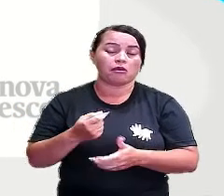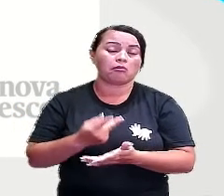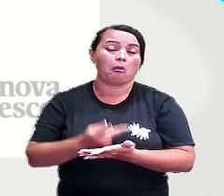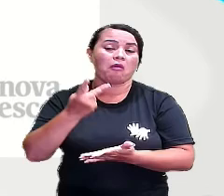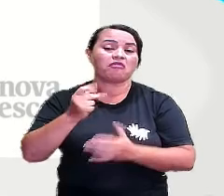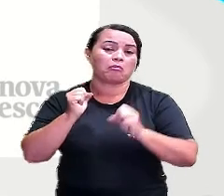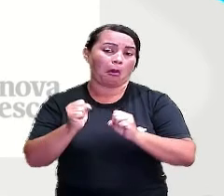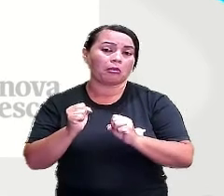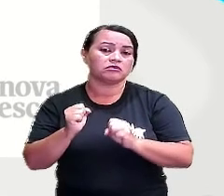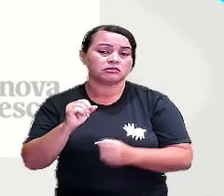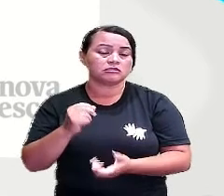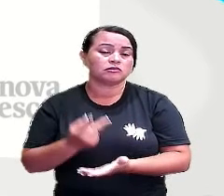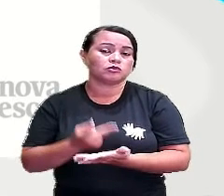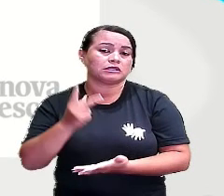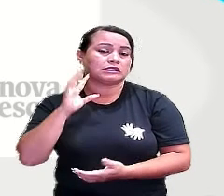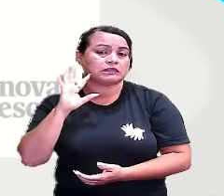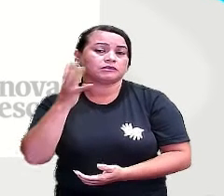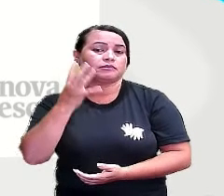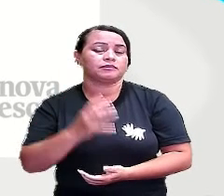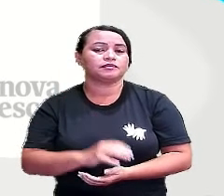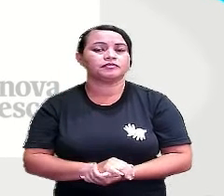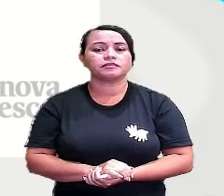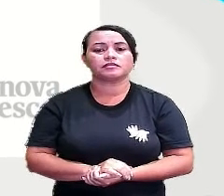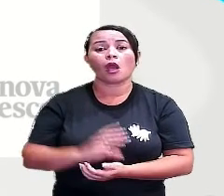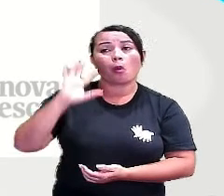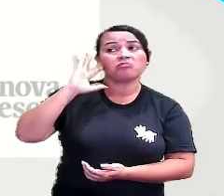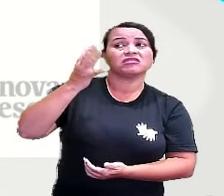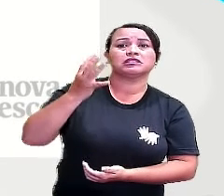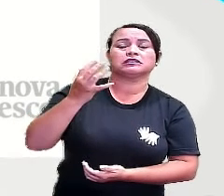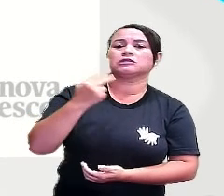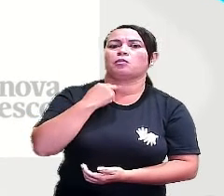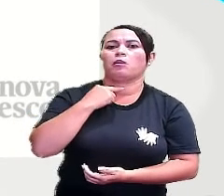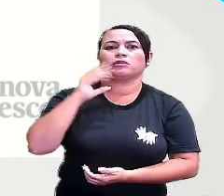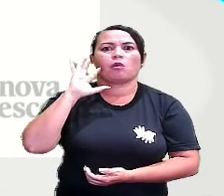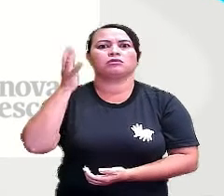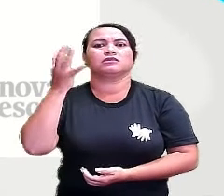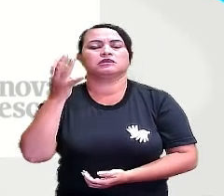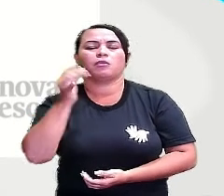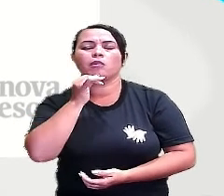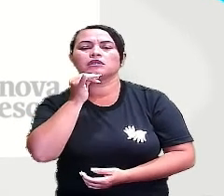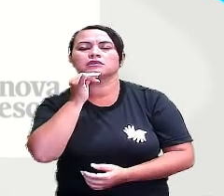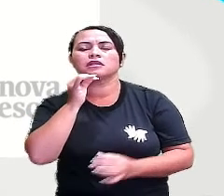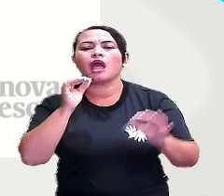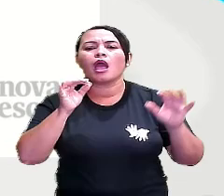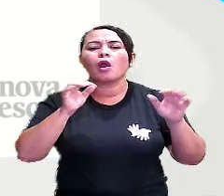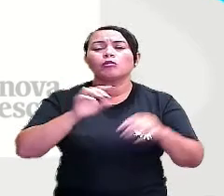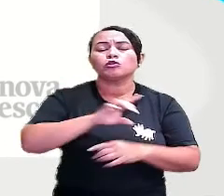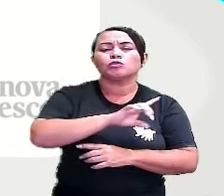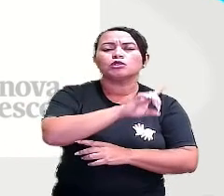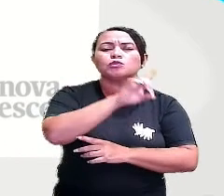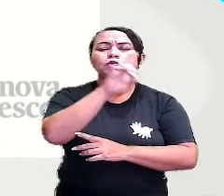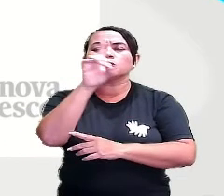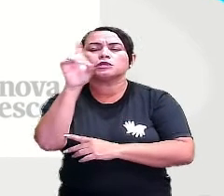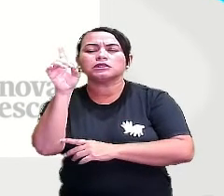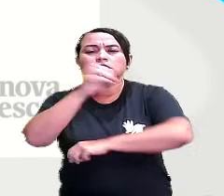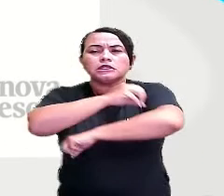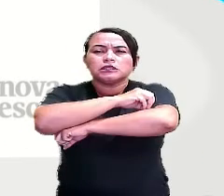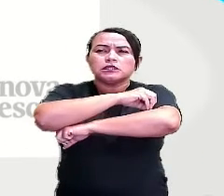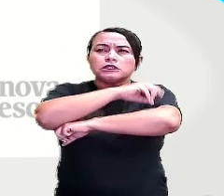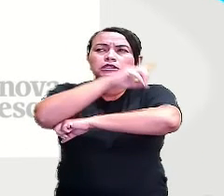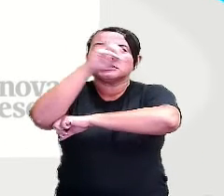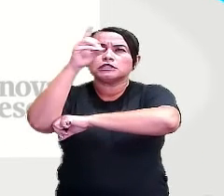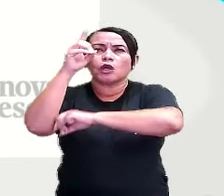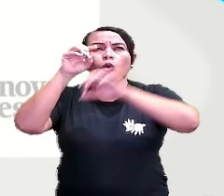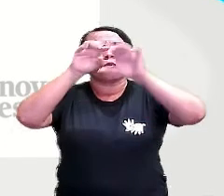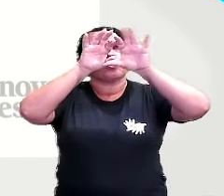acontecer ela será. Por exemplo, se durante o dia o céu ficar com nuvens escuras, é provável